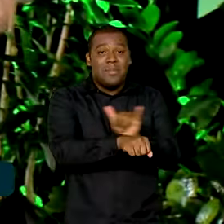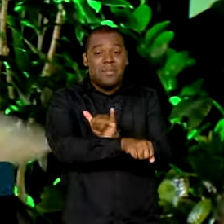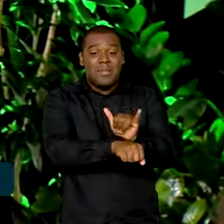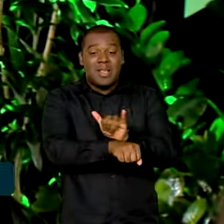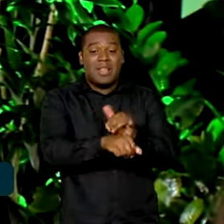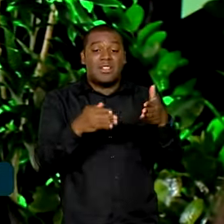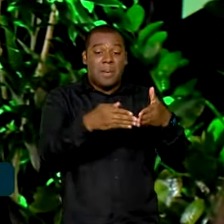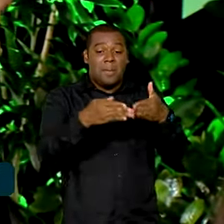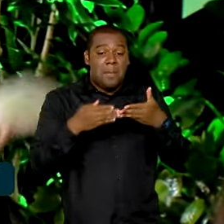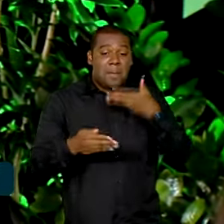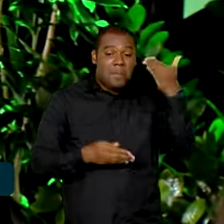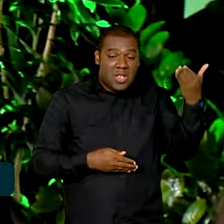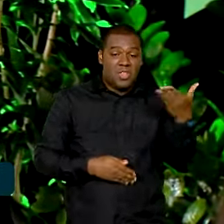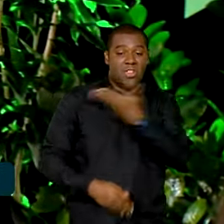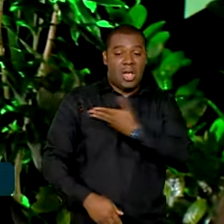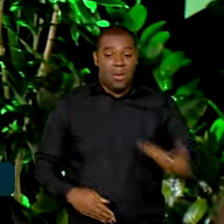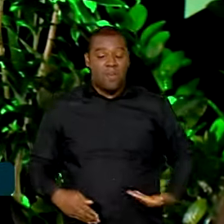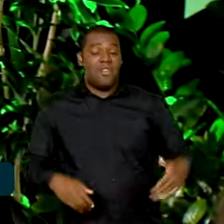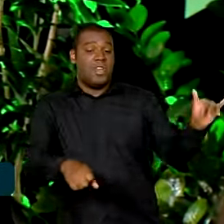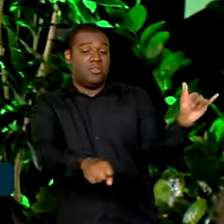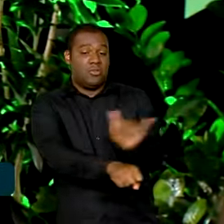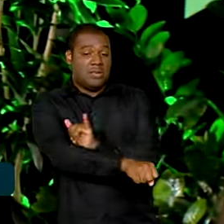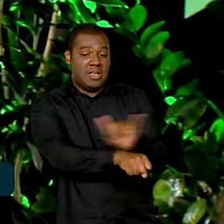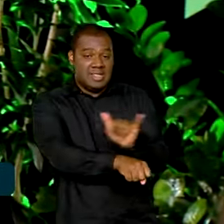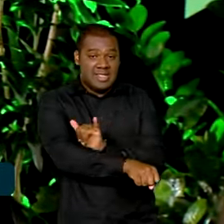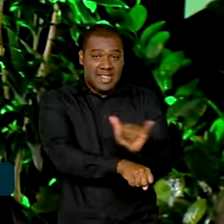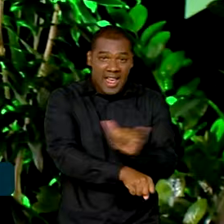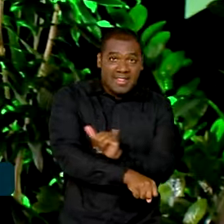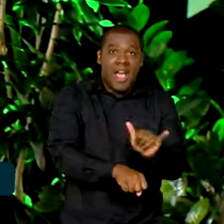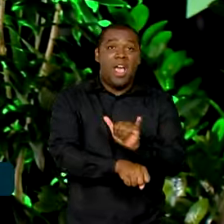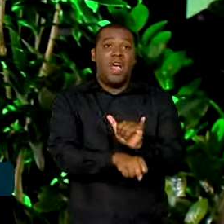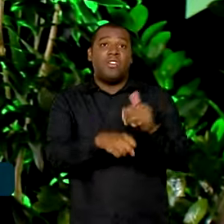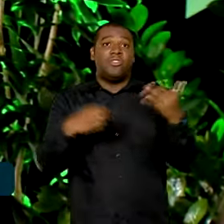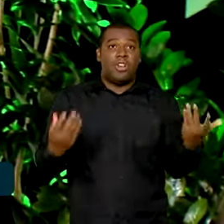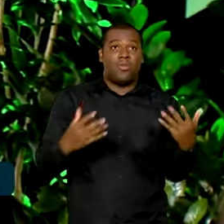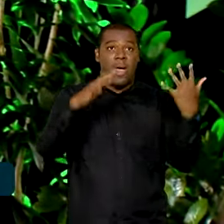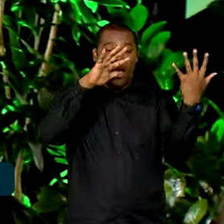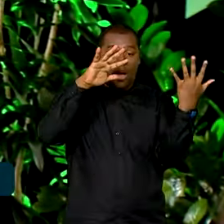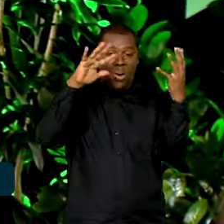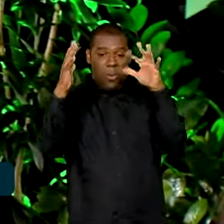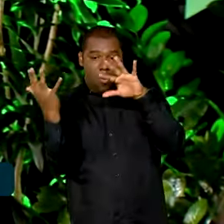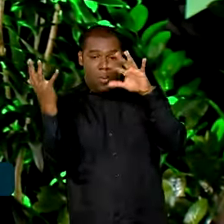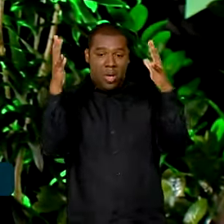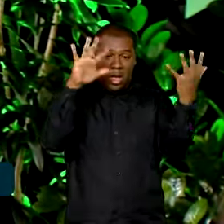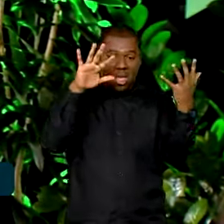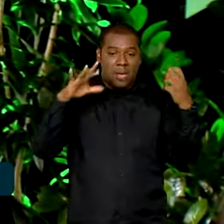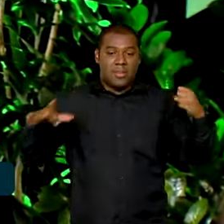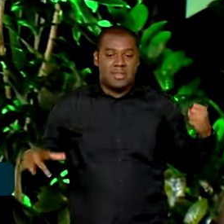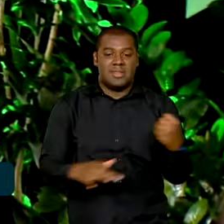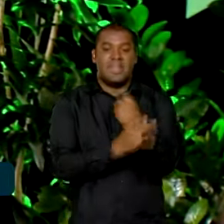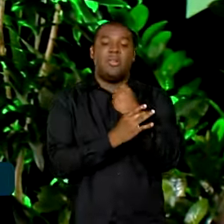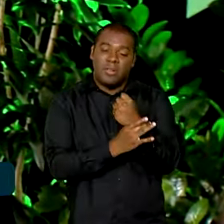E mesmo na votação presencial, os programas, estava lá todo o tempo a questão da sustentabilidade.